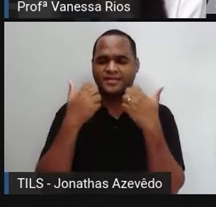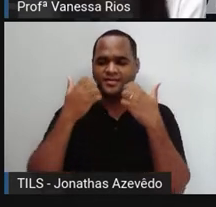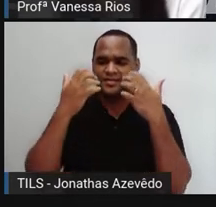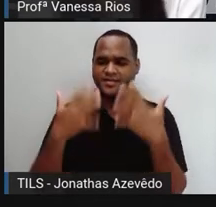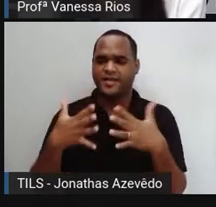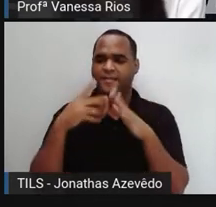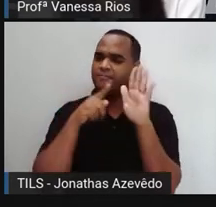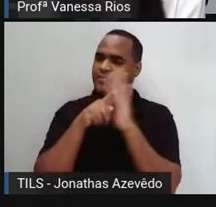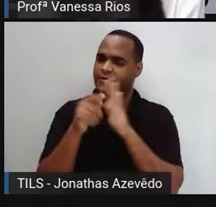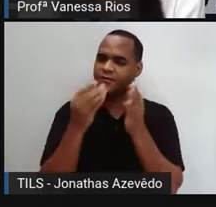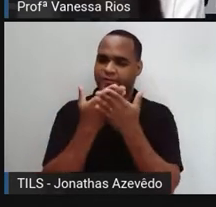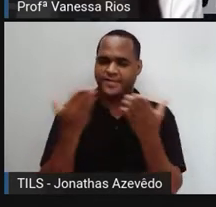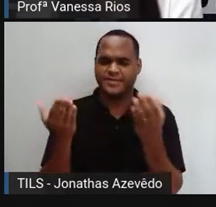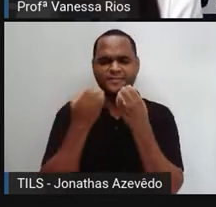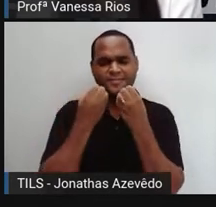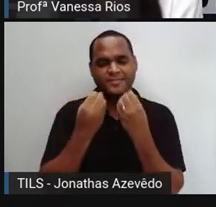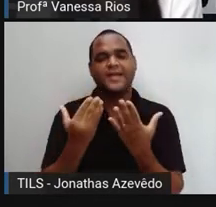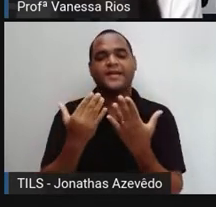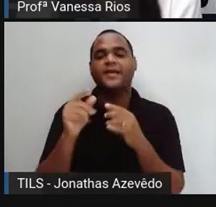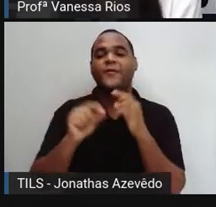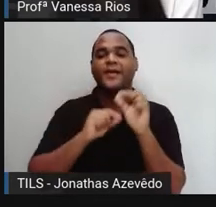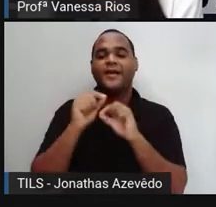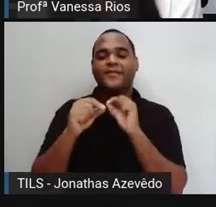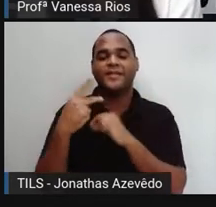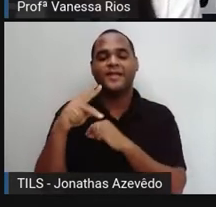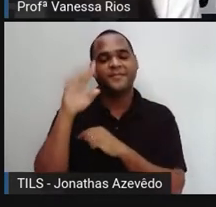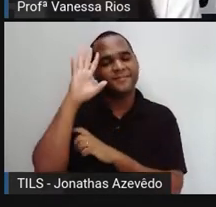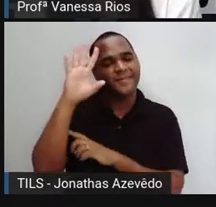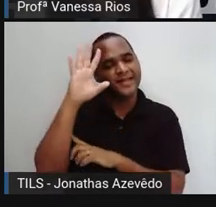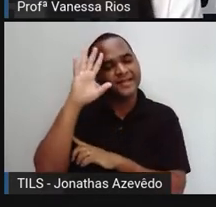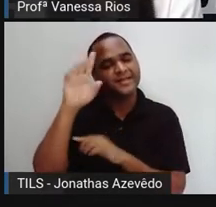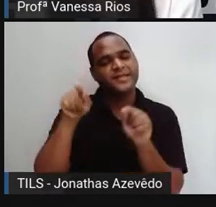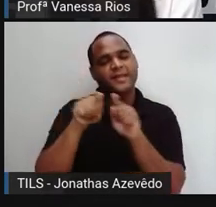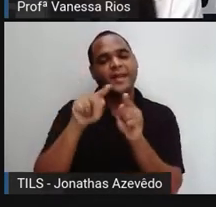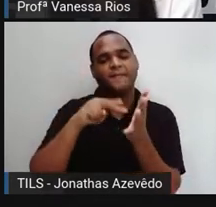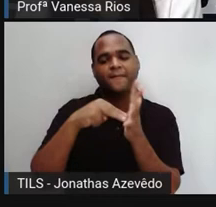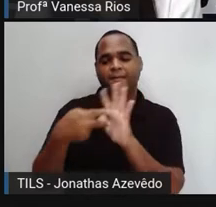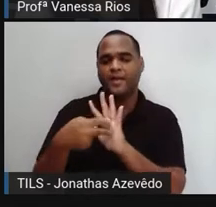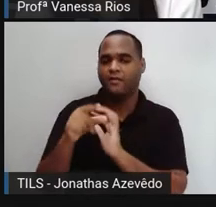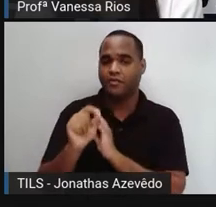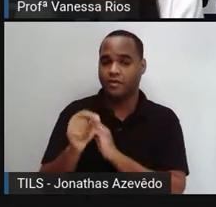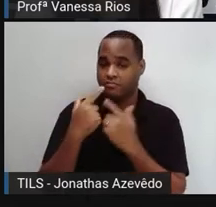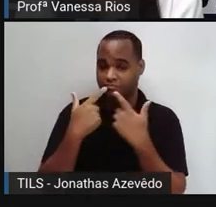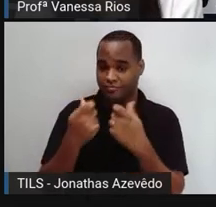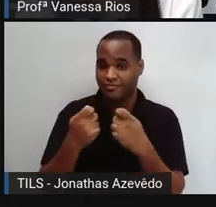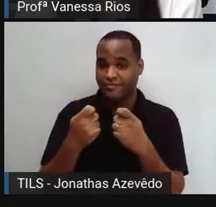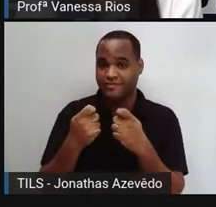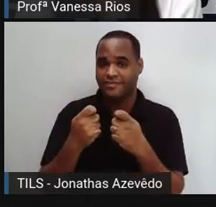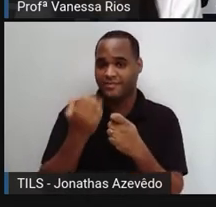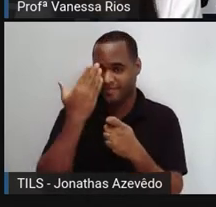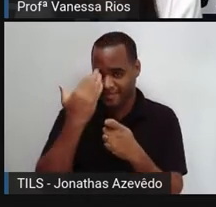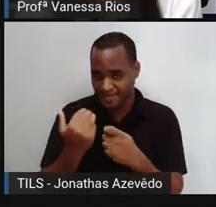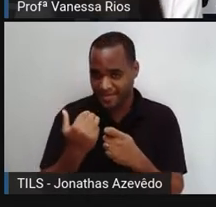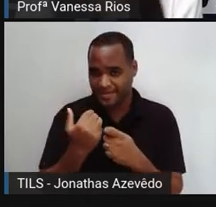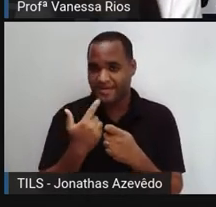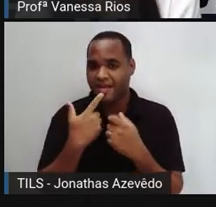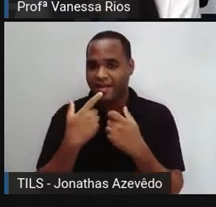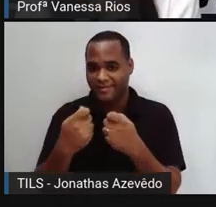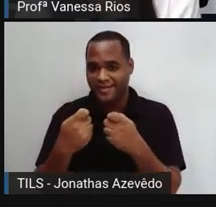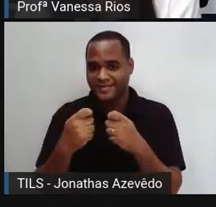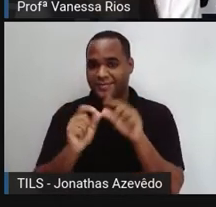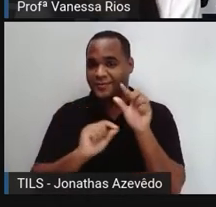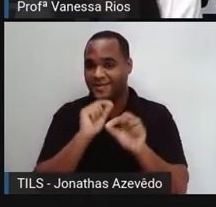perguntou a vocês aí, né? O que é que vocês pensam, como é que vocês definiriam aí, ou se vocês sabem a